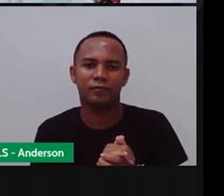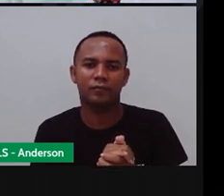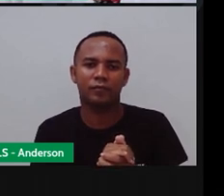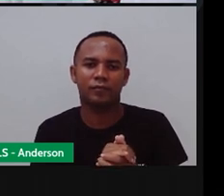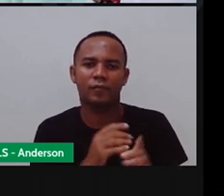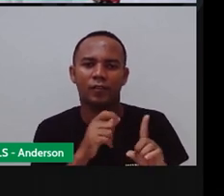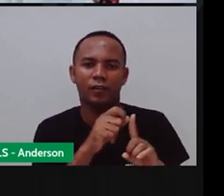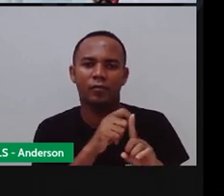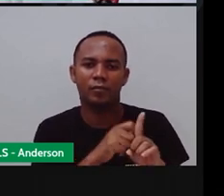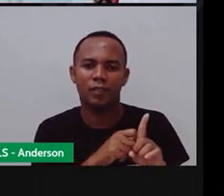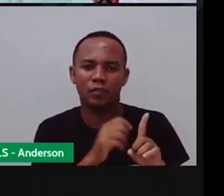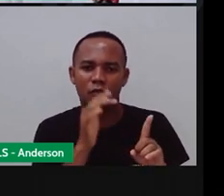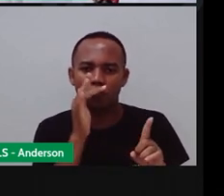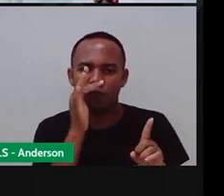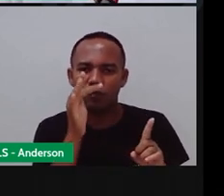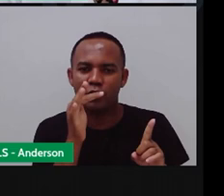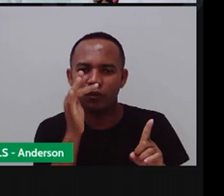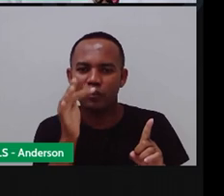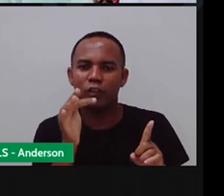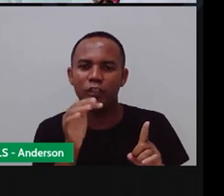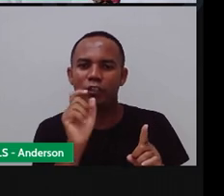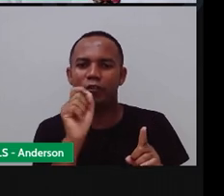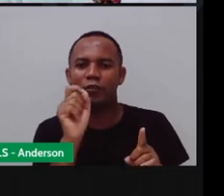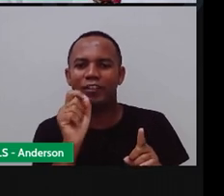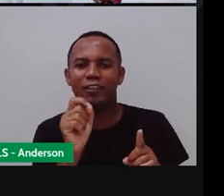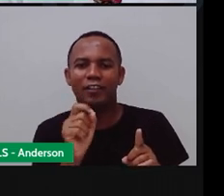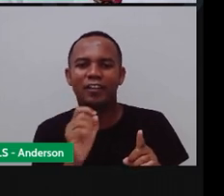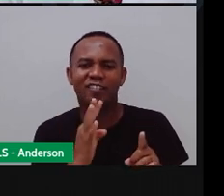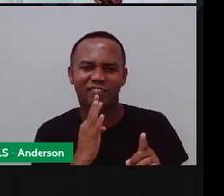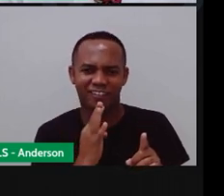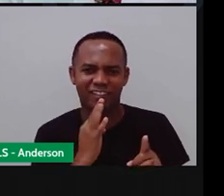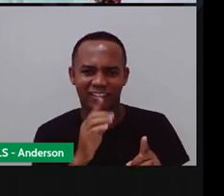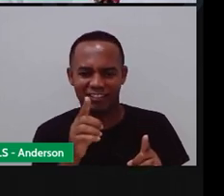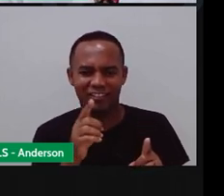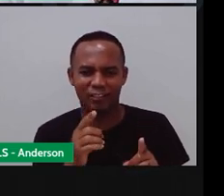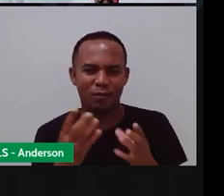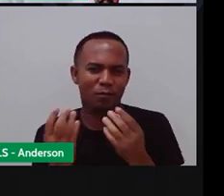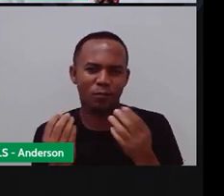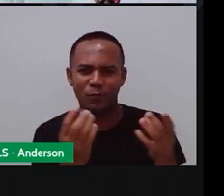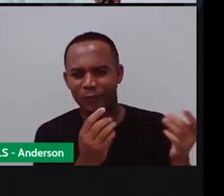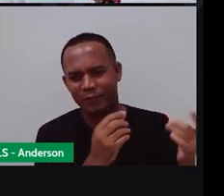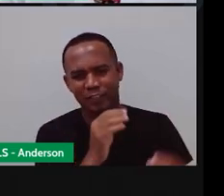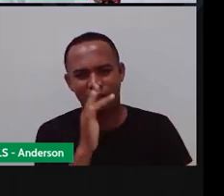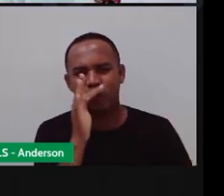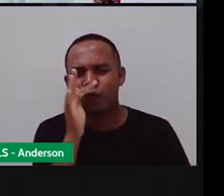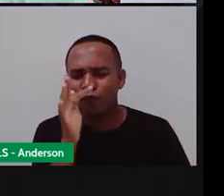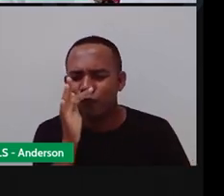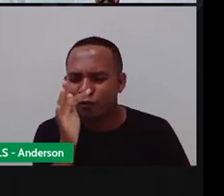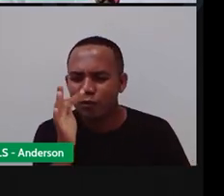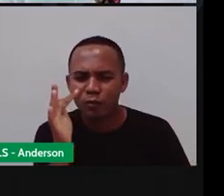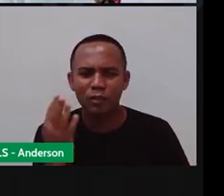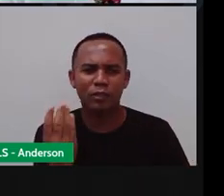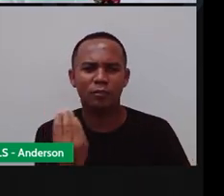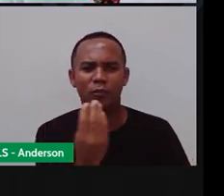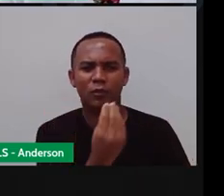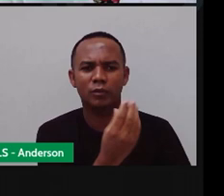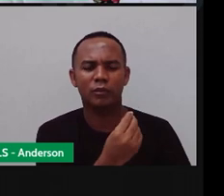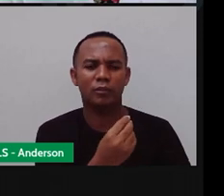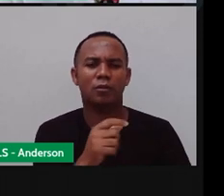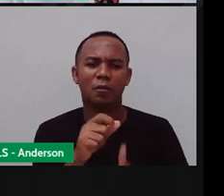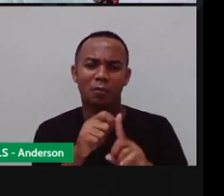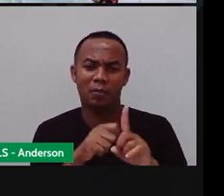primavera a primavera é conhecida como que a estação das flores né nessa